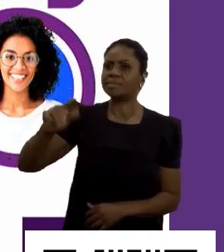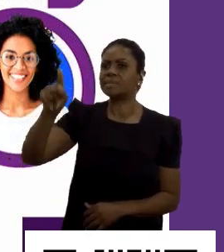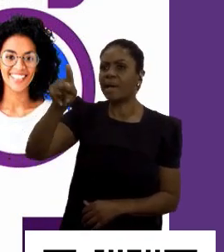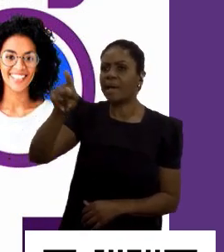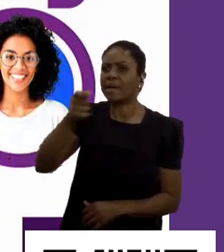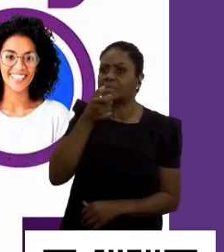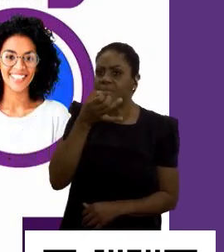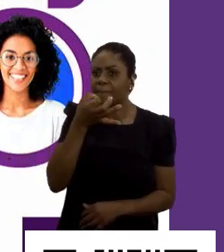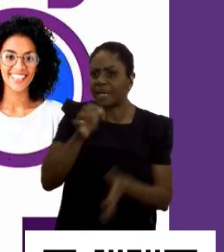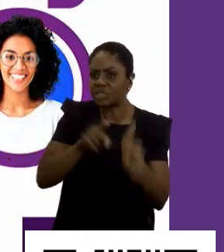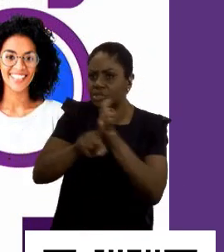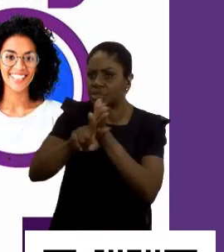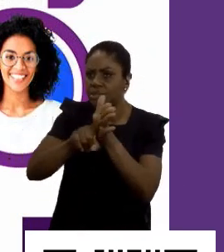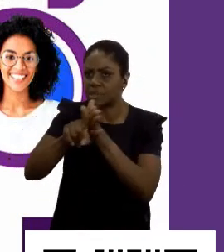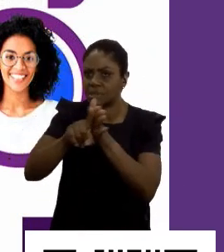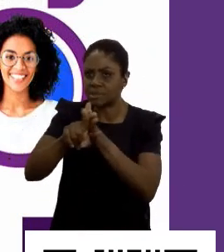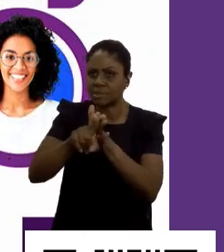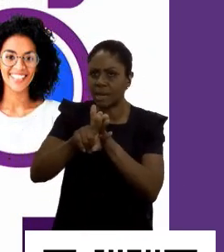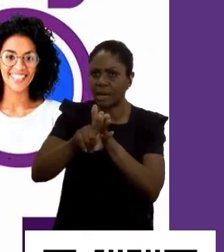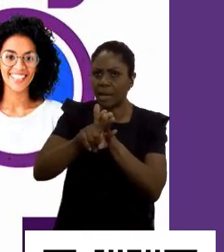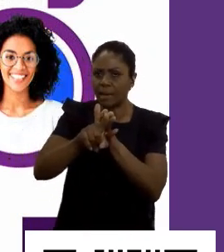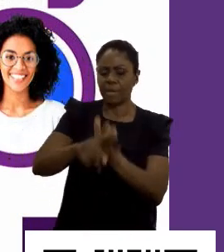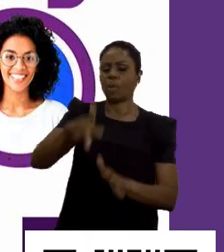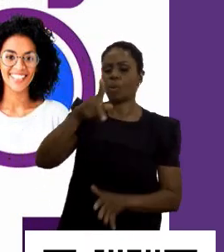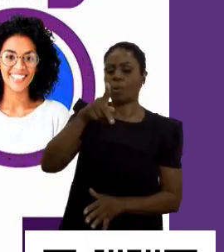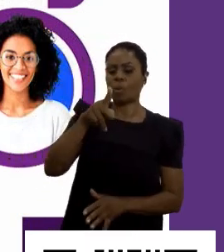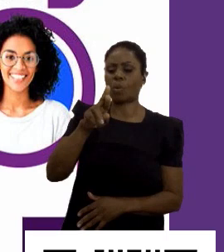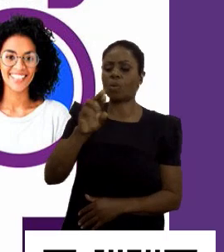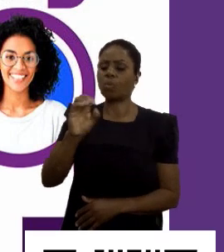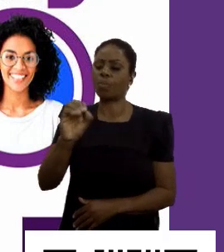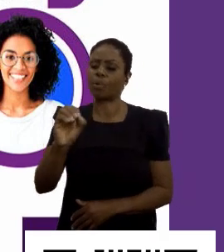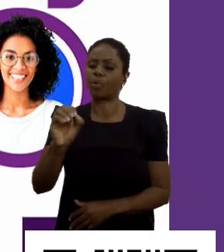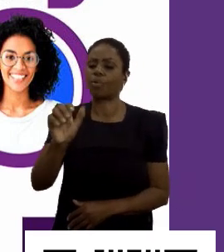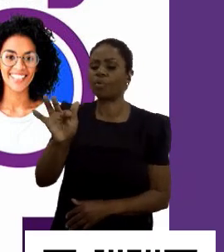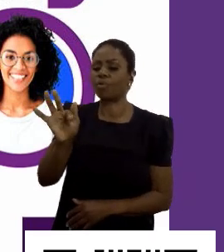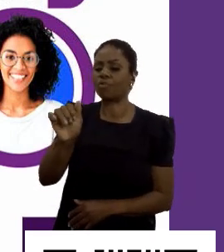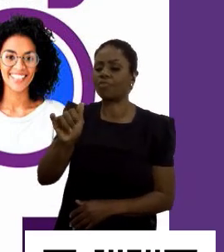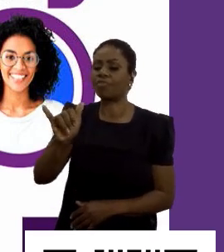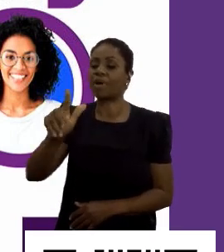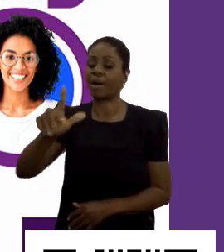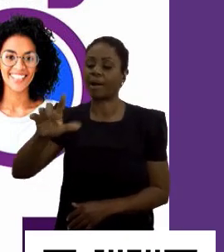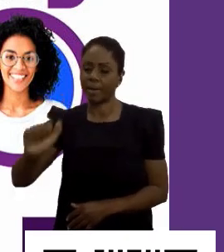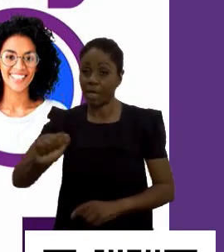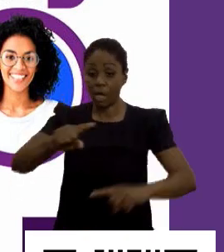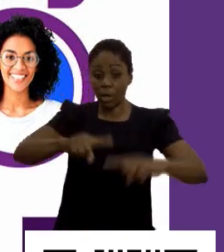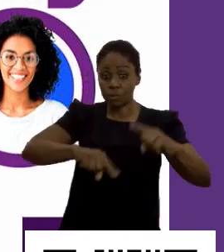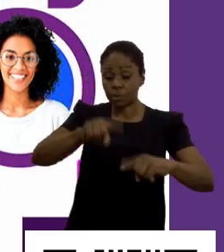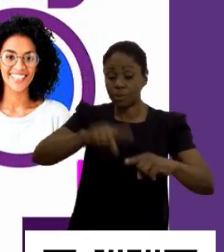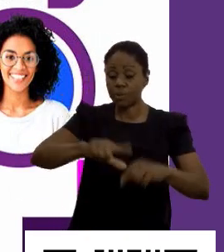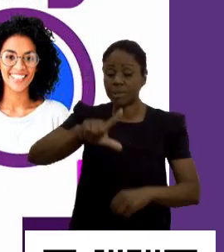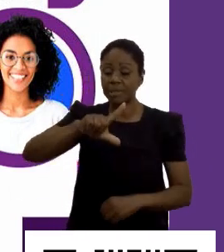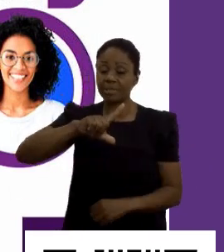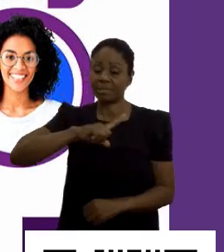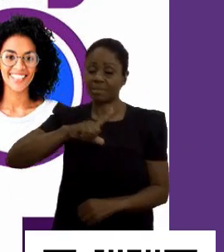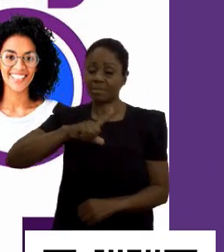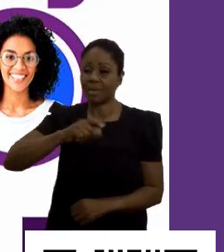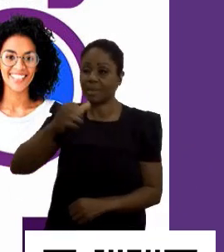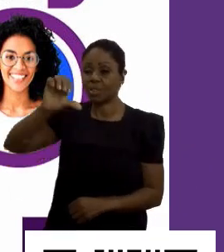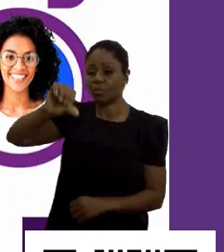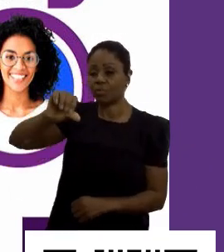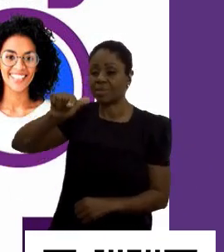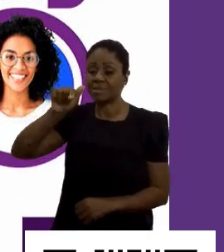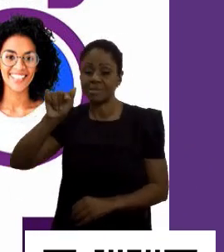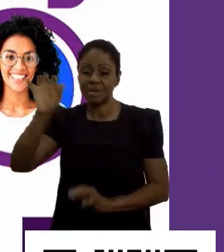pesquisada, pesquise pelo Profiler também da Solids, que é a nossa ferramenta, que tem mais de 97% de